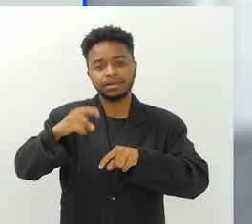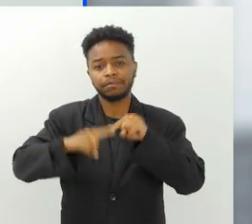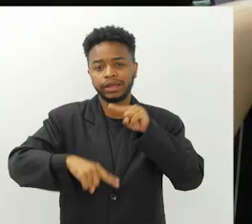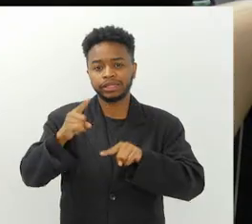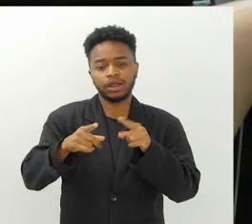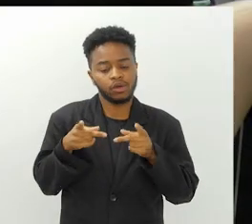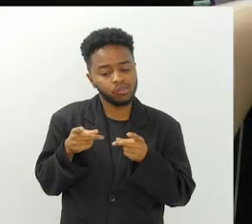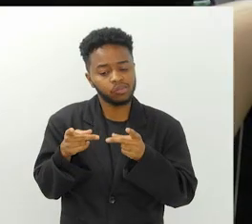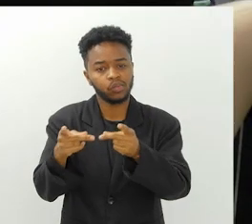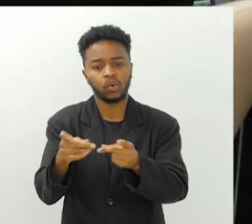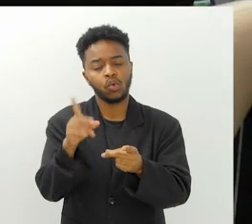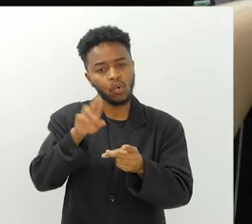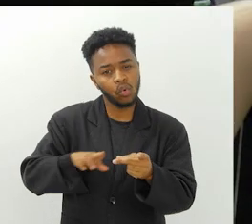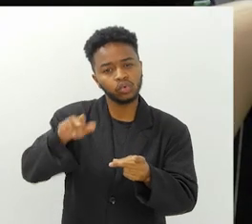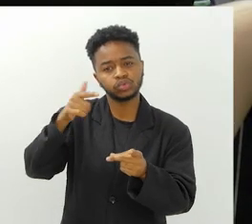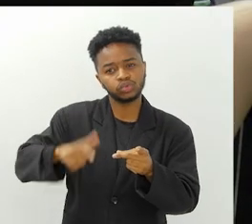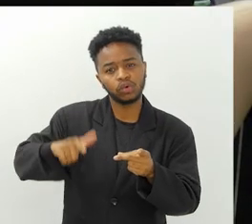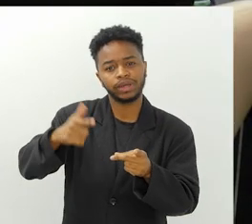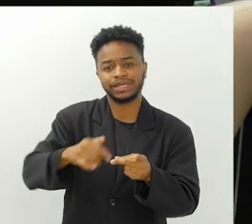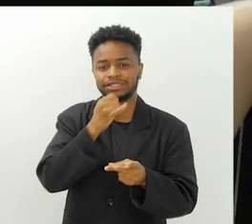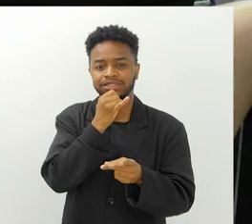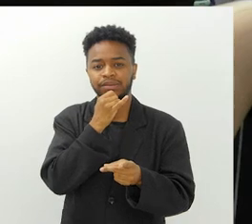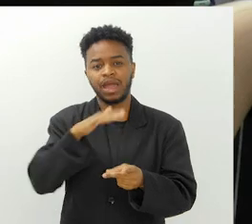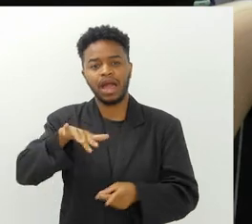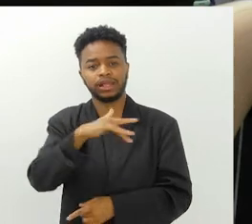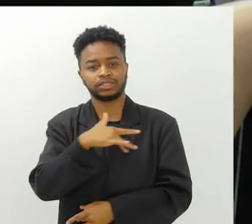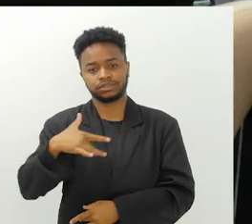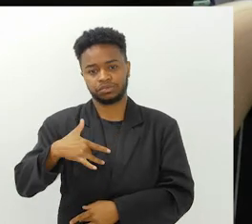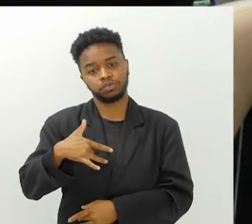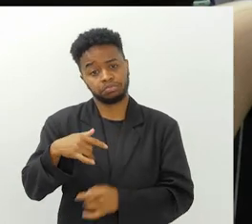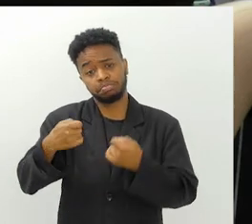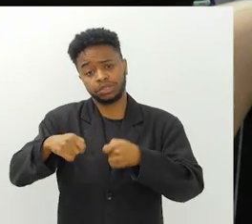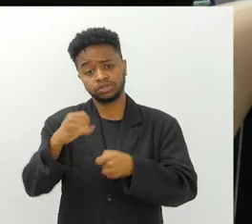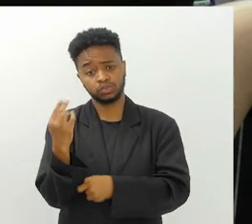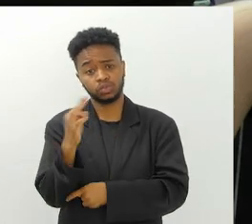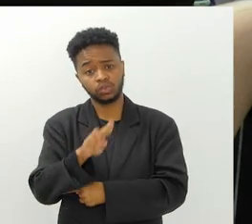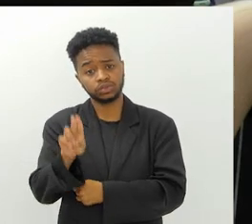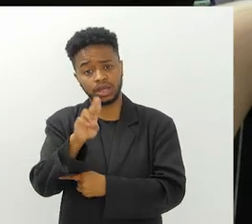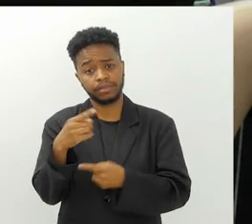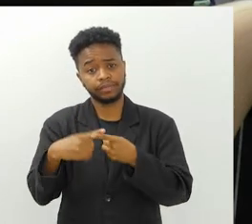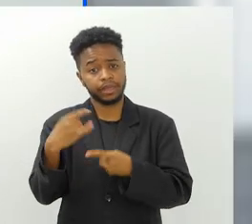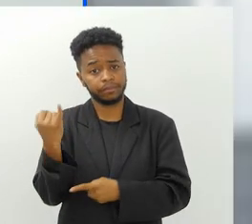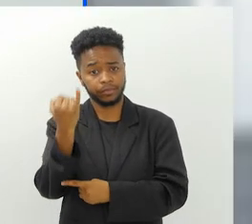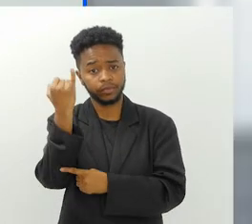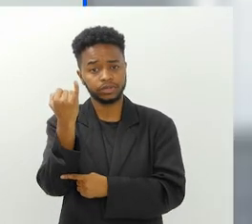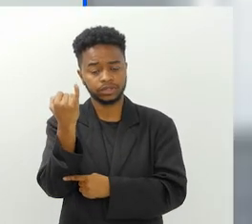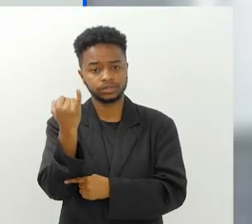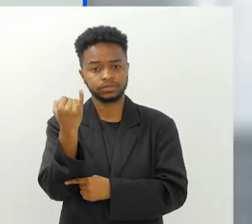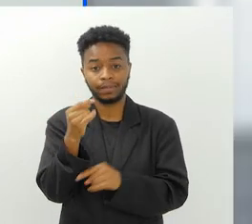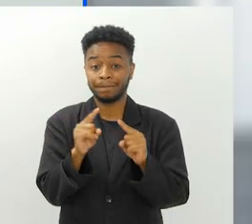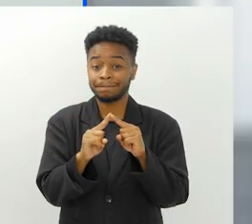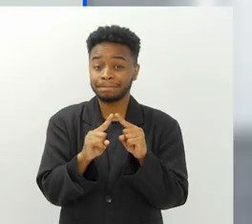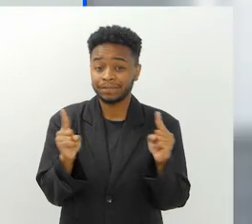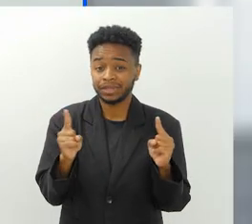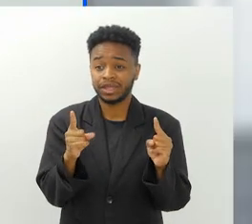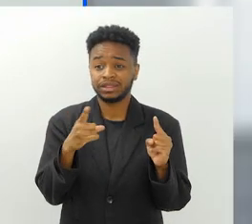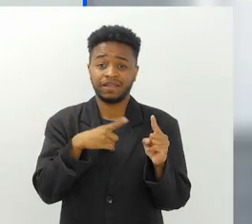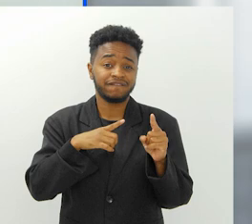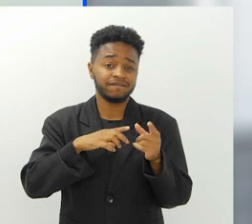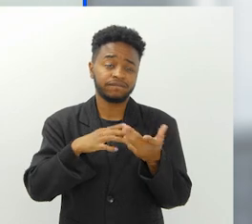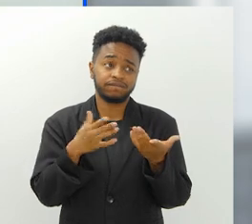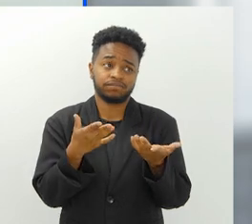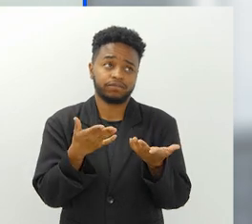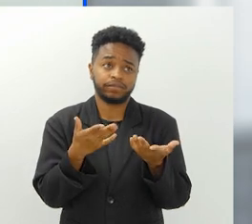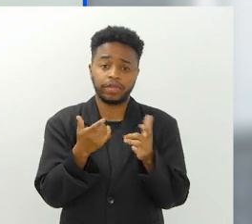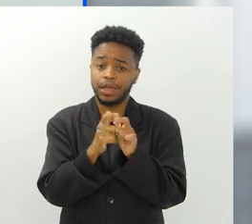material resistente de longo prazo, de muitos usos, principalmente em setores como saúde, por exemplo, que a gente sabe que é importante. Mas